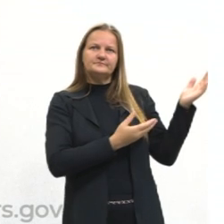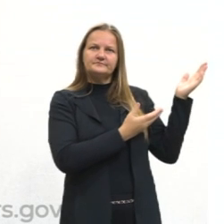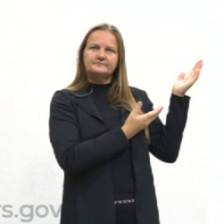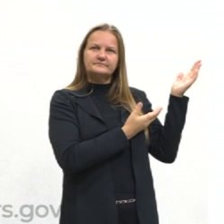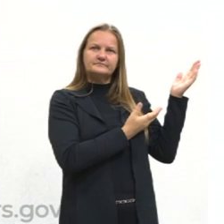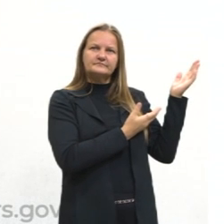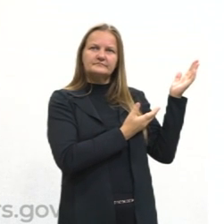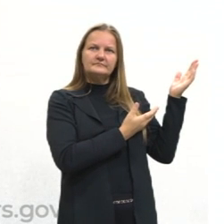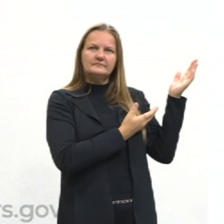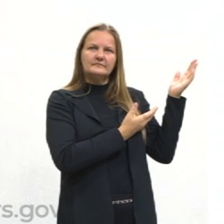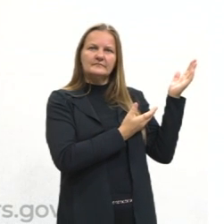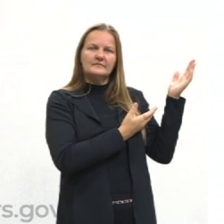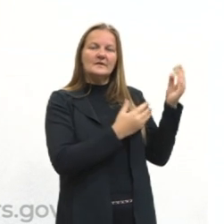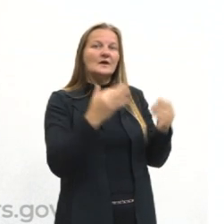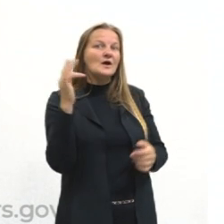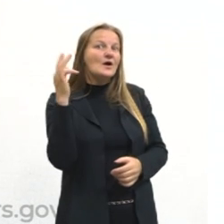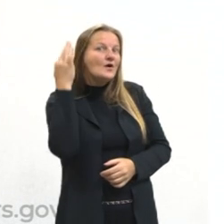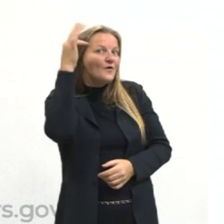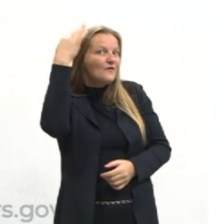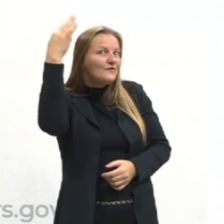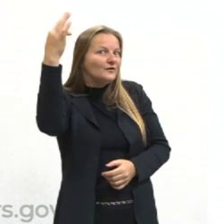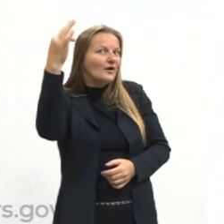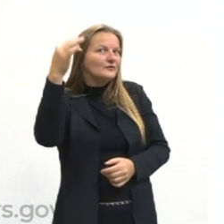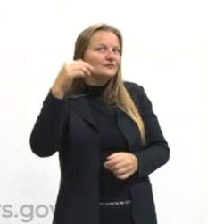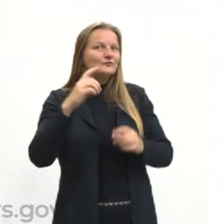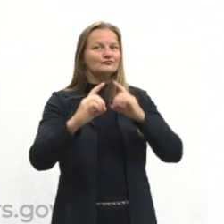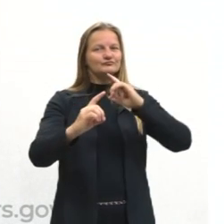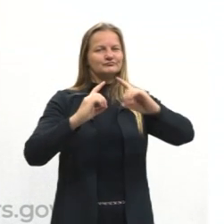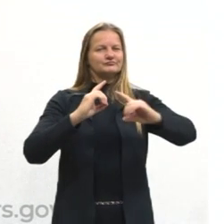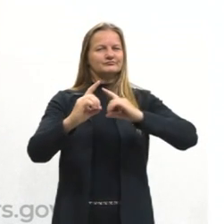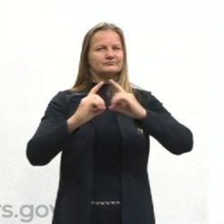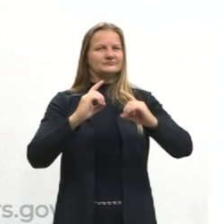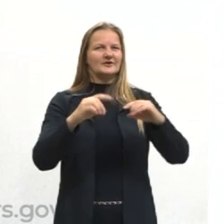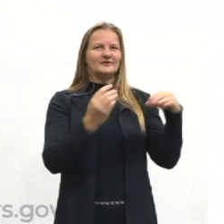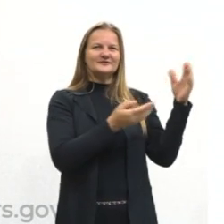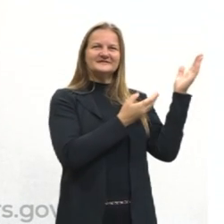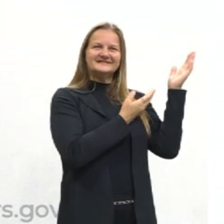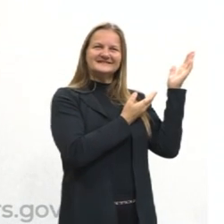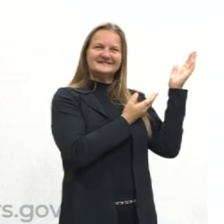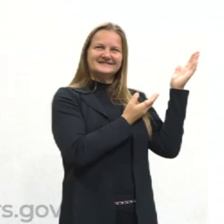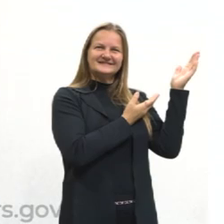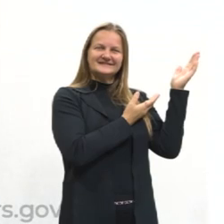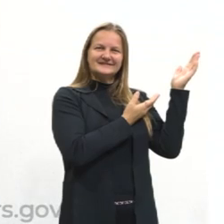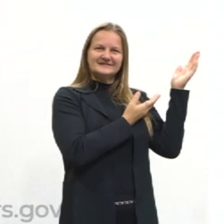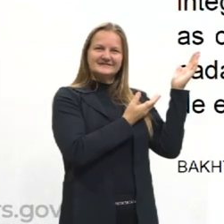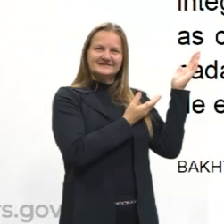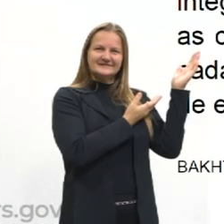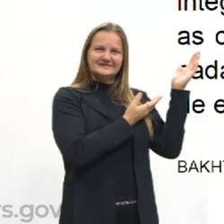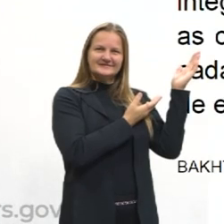o filósofo do diálogo. Ali está a carinha, então, do nosso Mikhail Bakhtin.